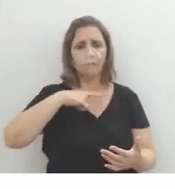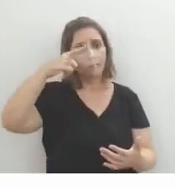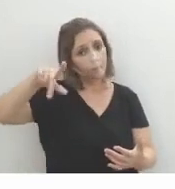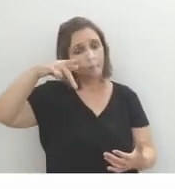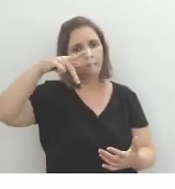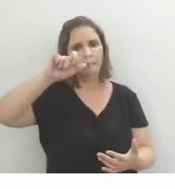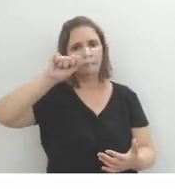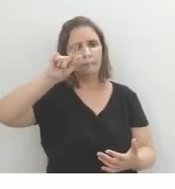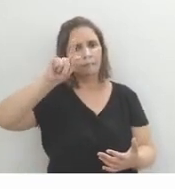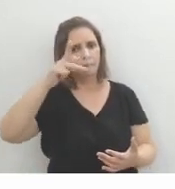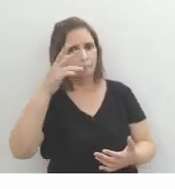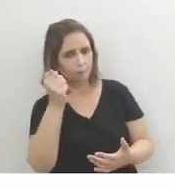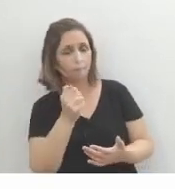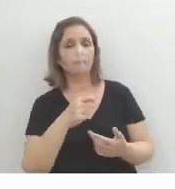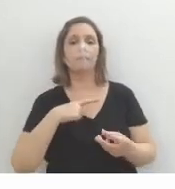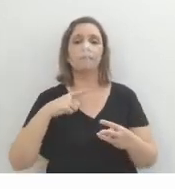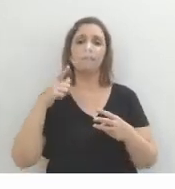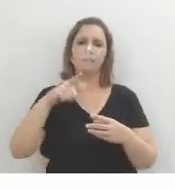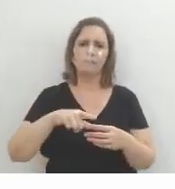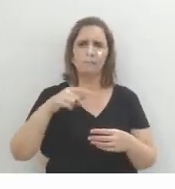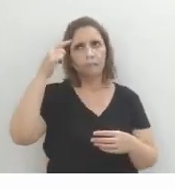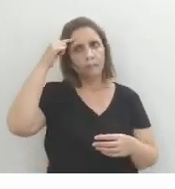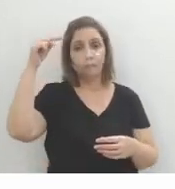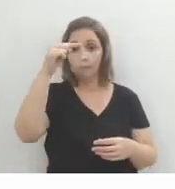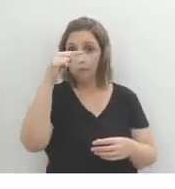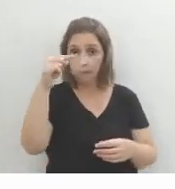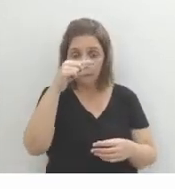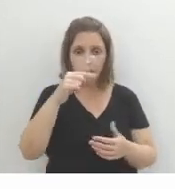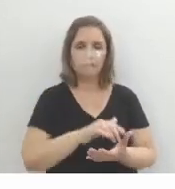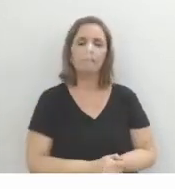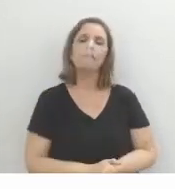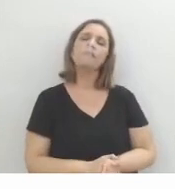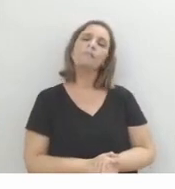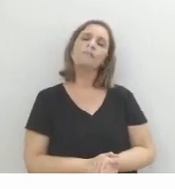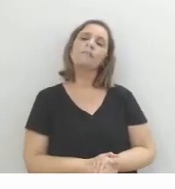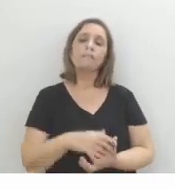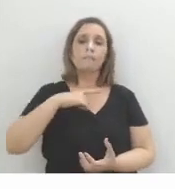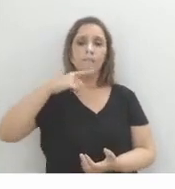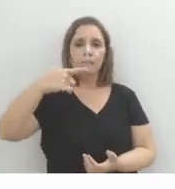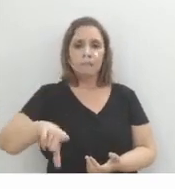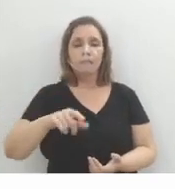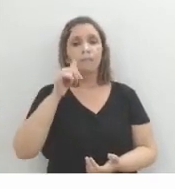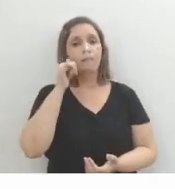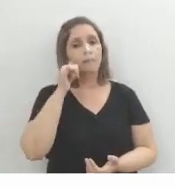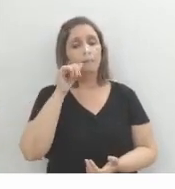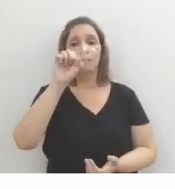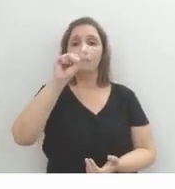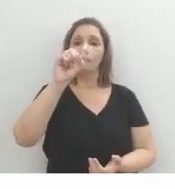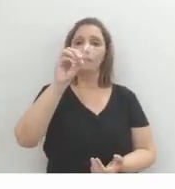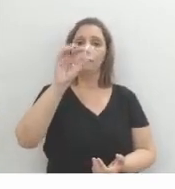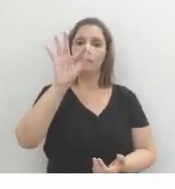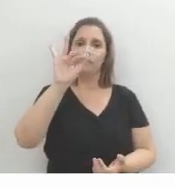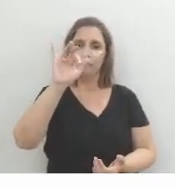né? A gente vê que há ali um pessimismo gigante por parte do personagem. Temos Sofia, né?